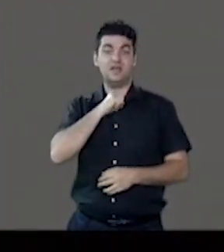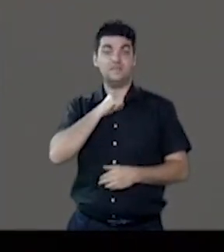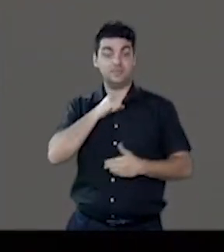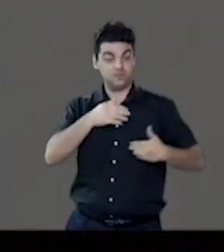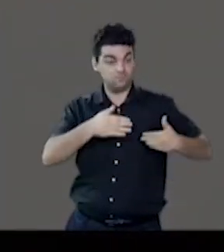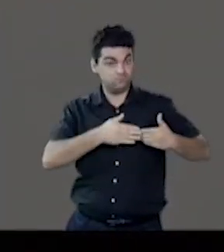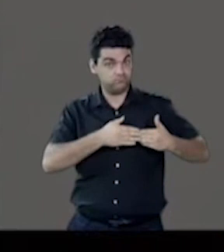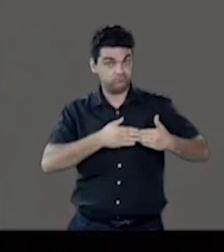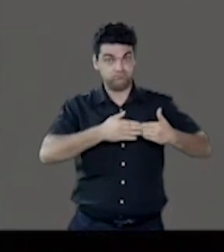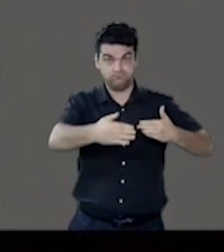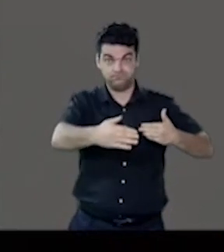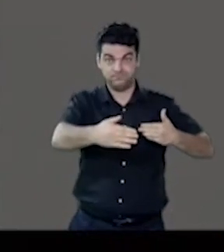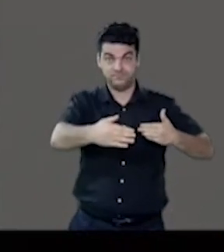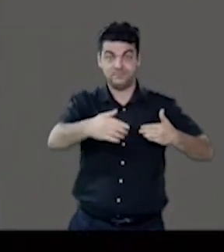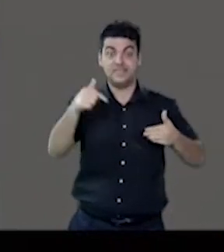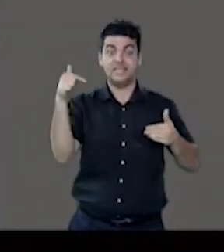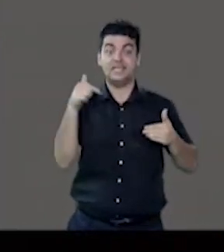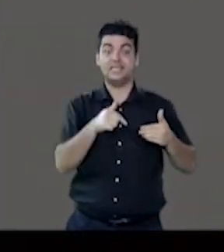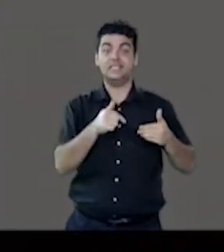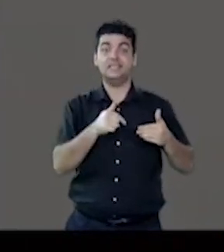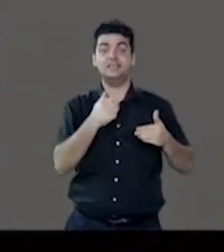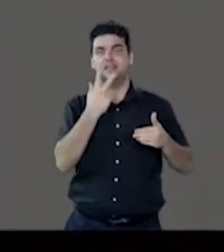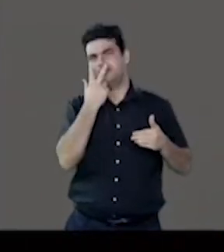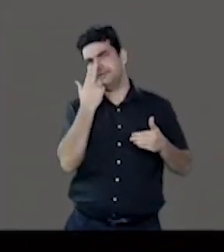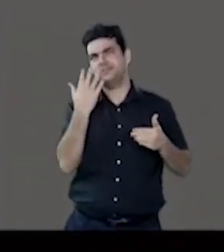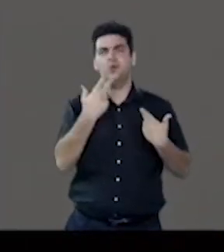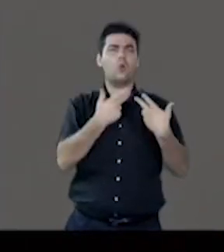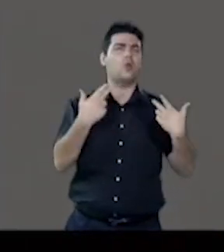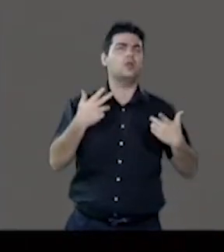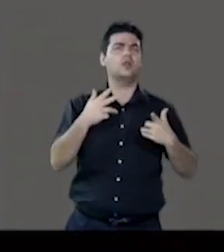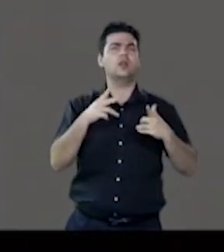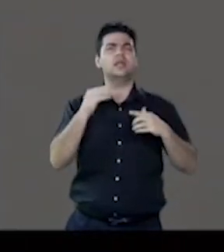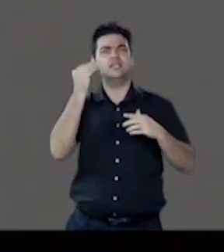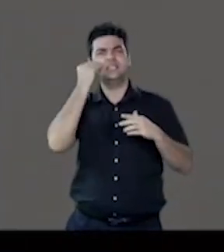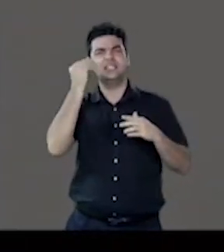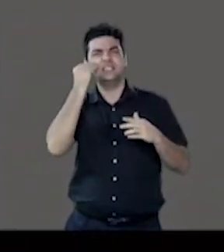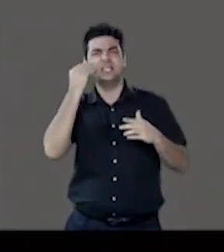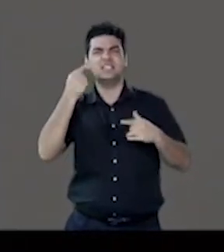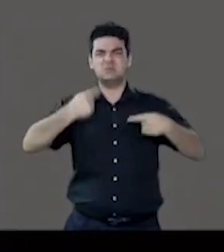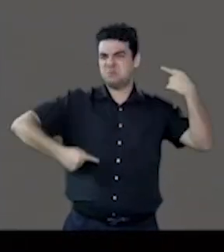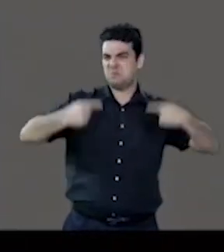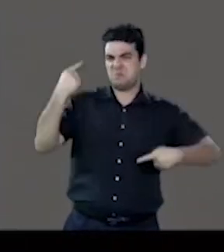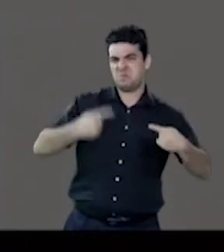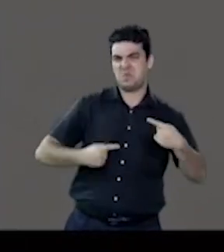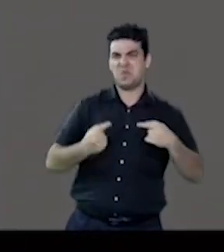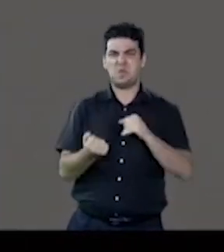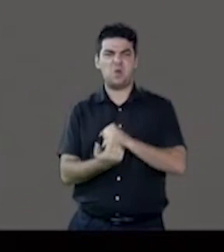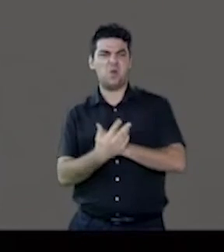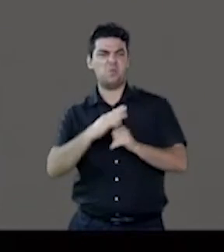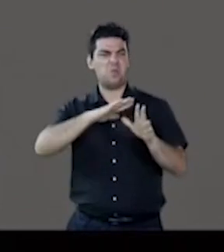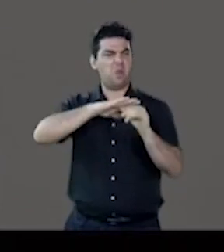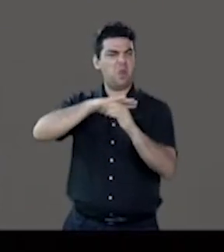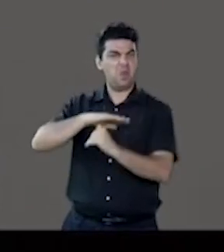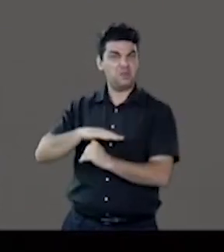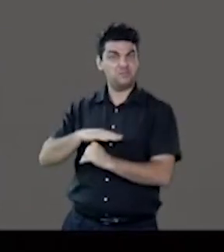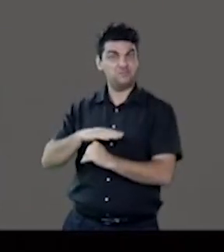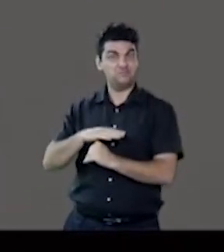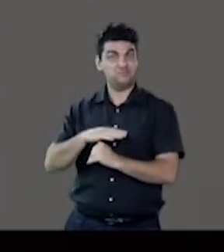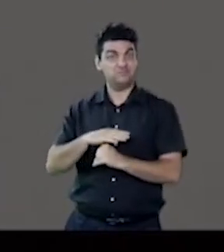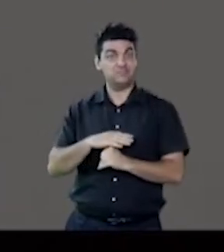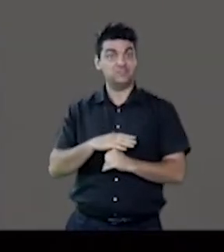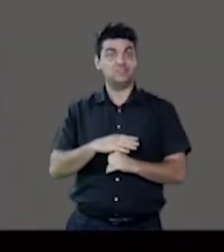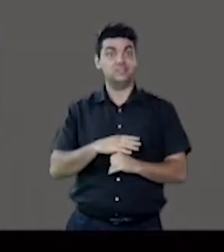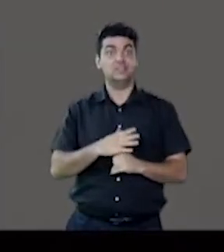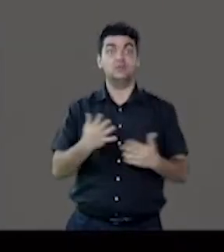para cá tivemos, entre quebras da legalidade e tentativas de quebra da legalidade, a Revolução de